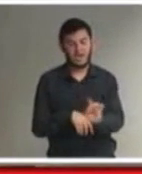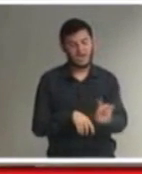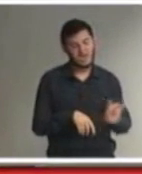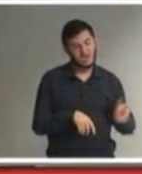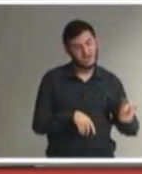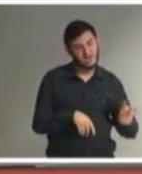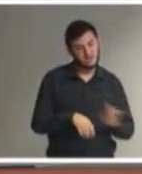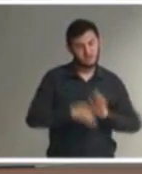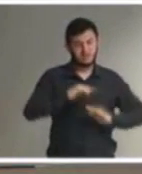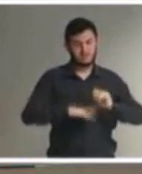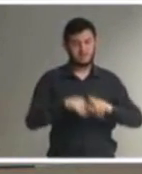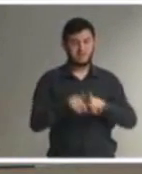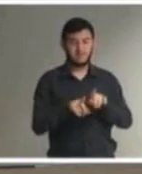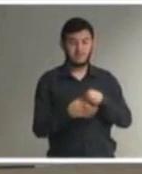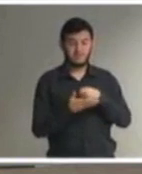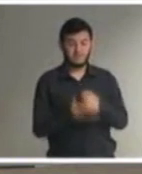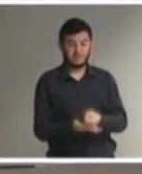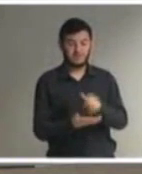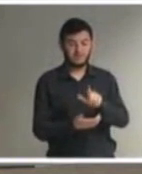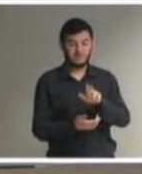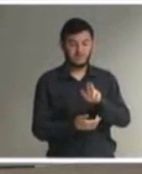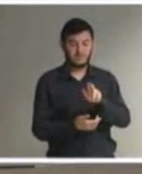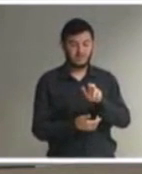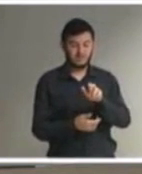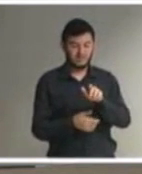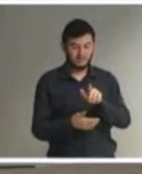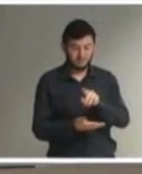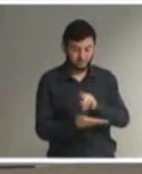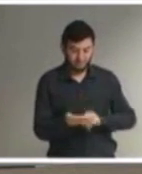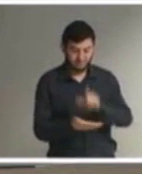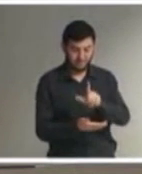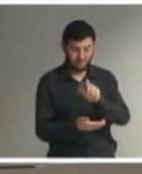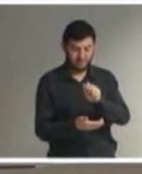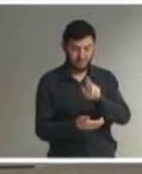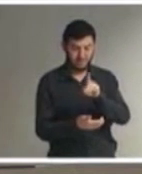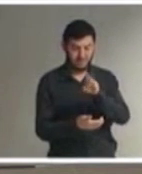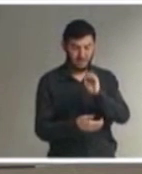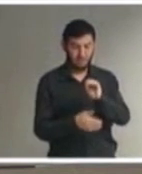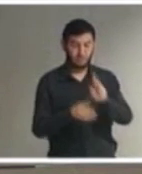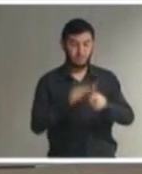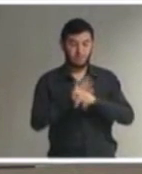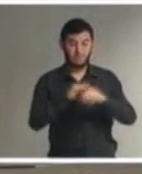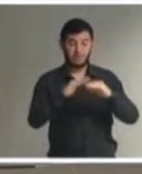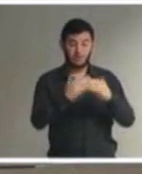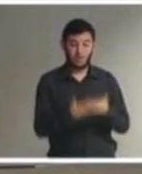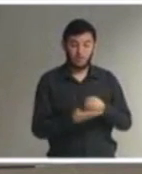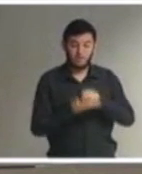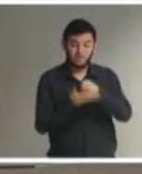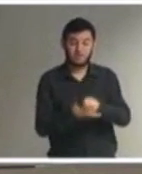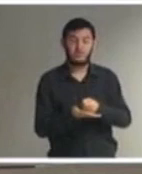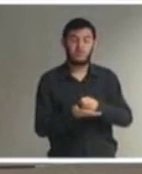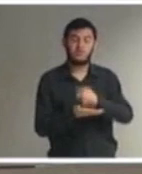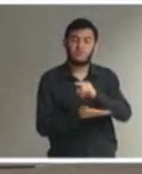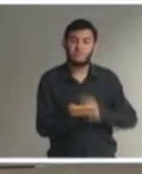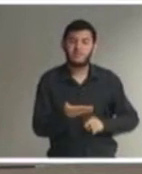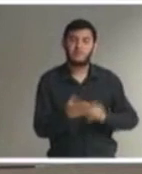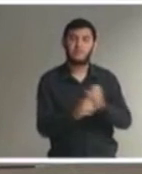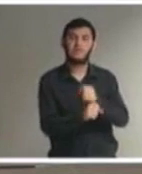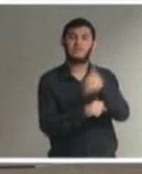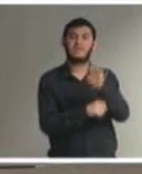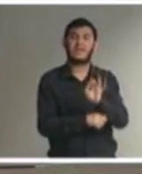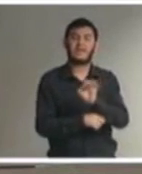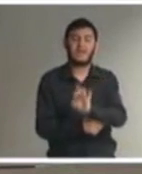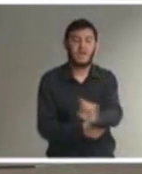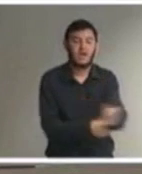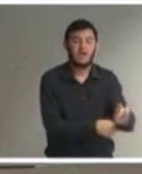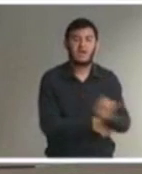forneceu dez laudos de escolas então de uma maneira muito simples e só com aquele curso